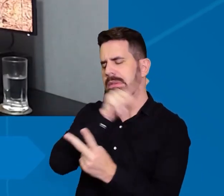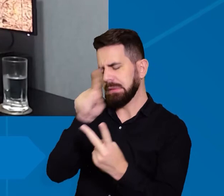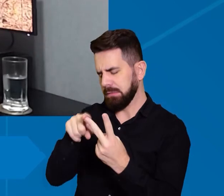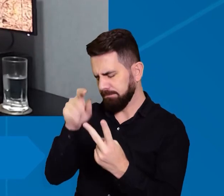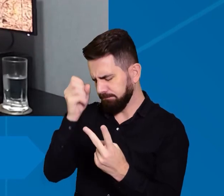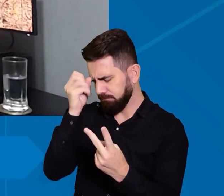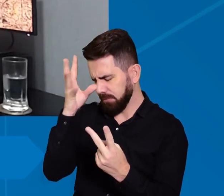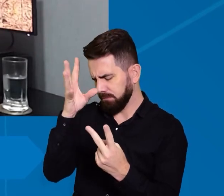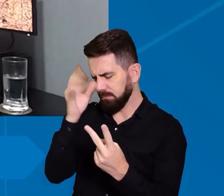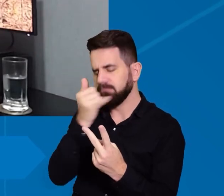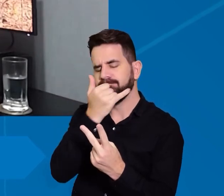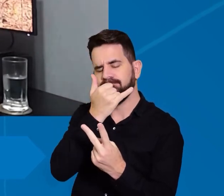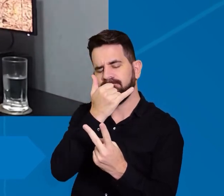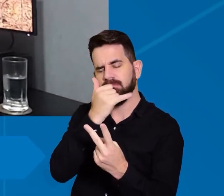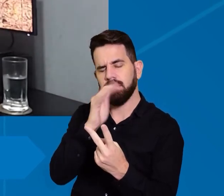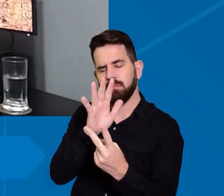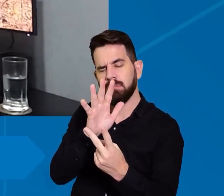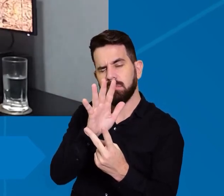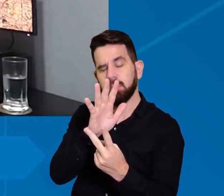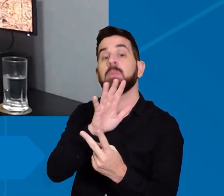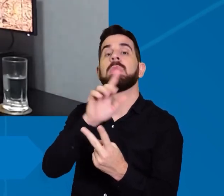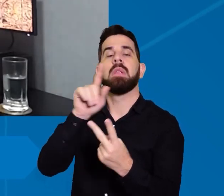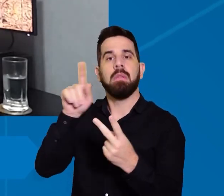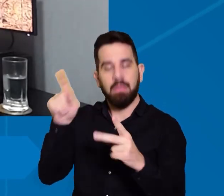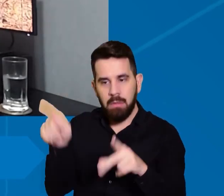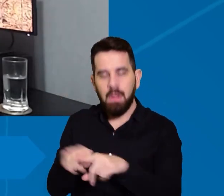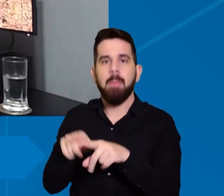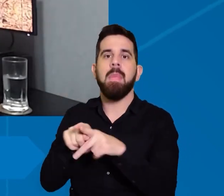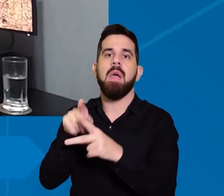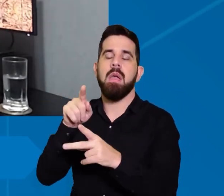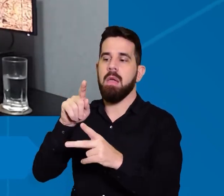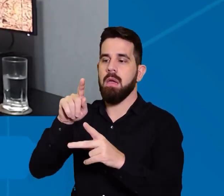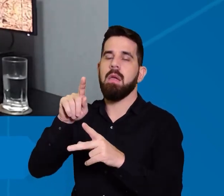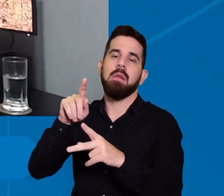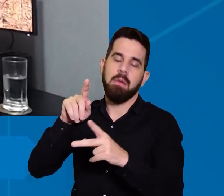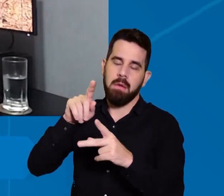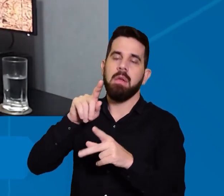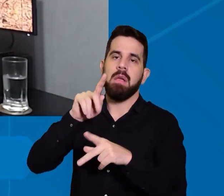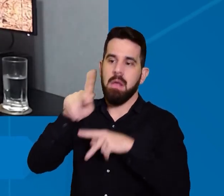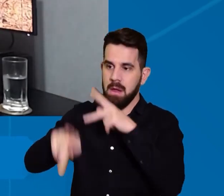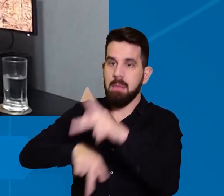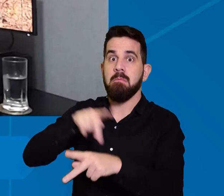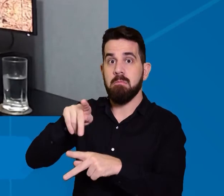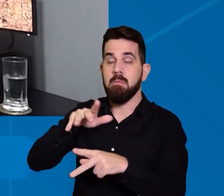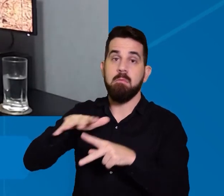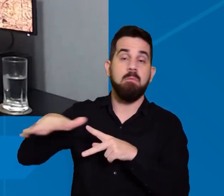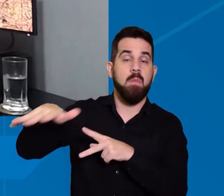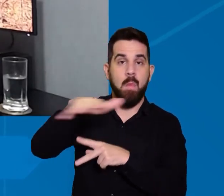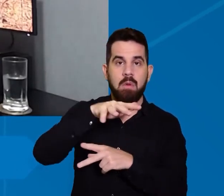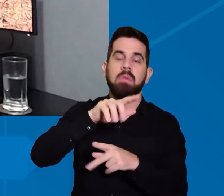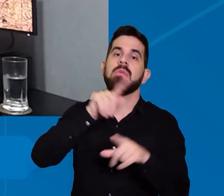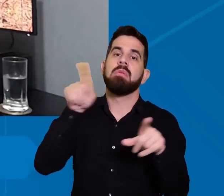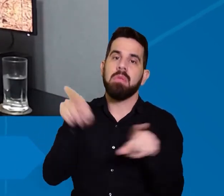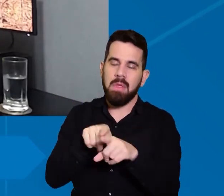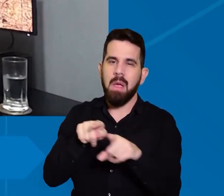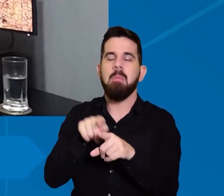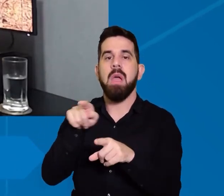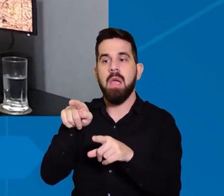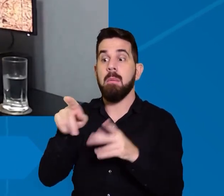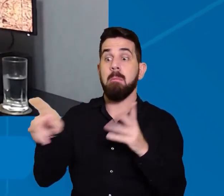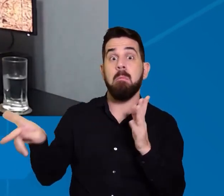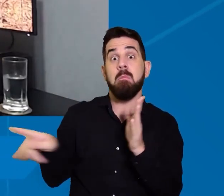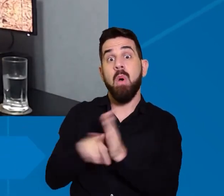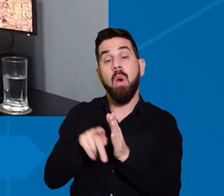perdão temos os impactos a populações tradicionais quilombolas temos também o impacto